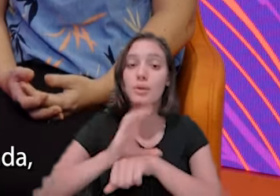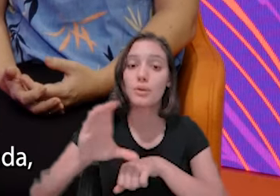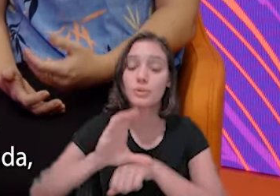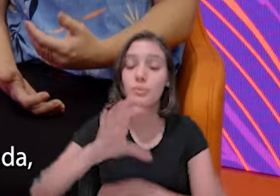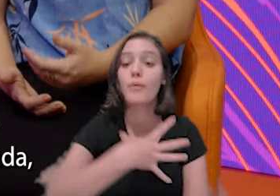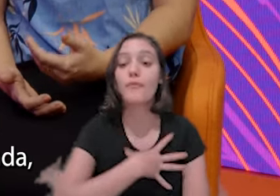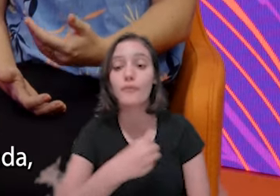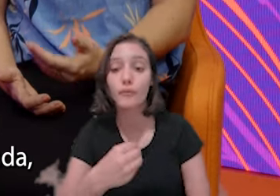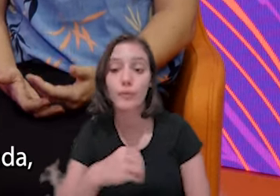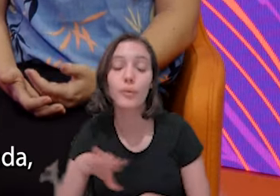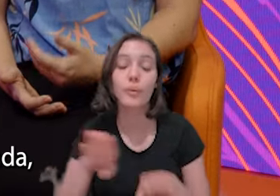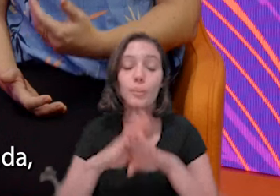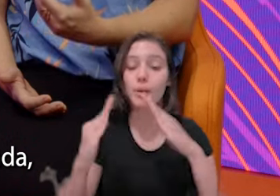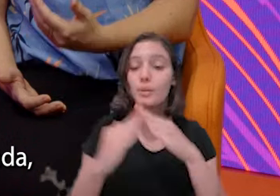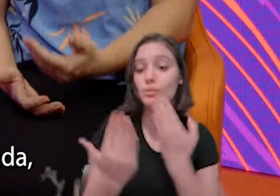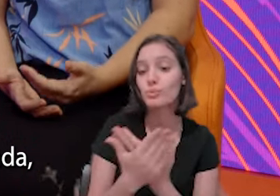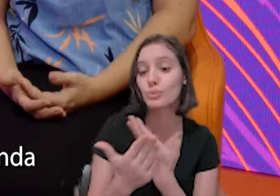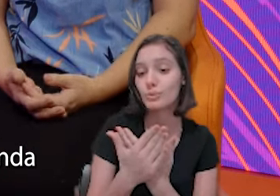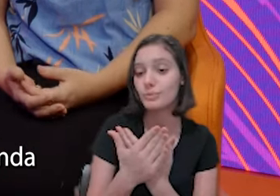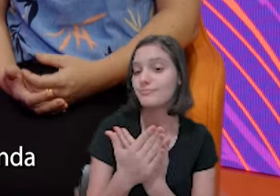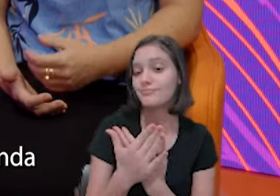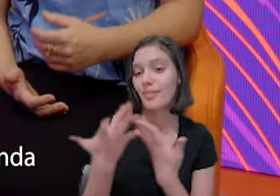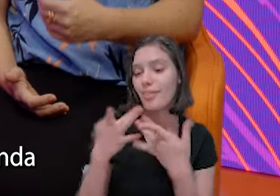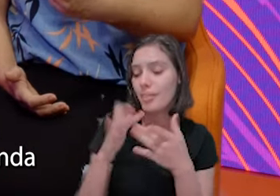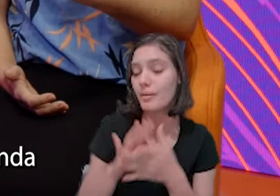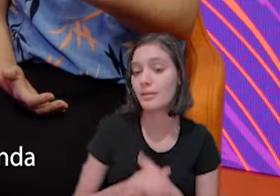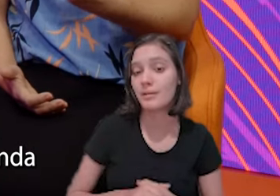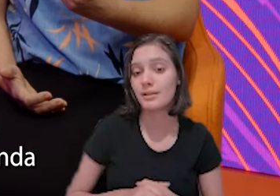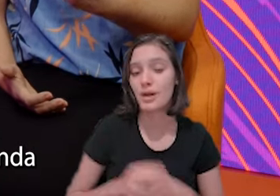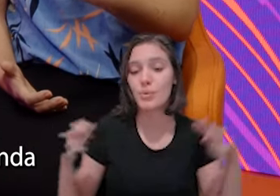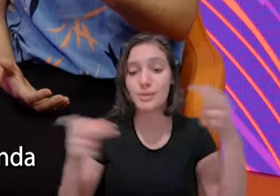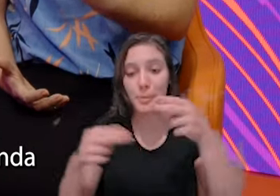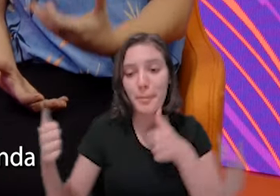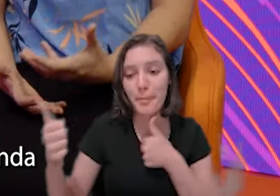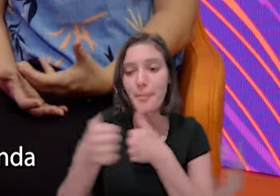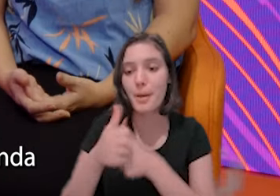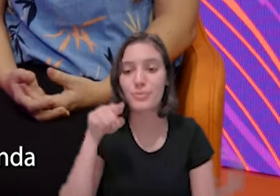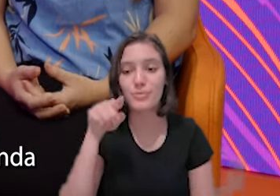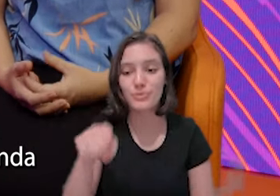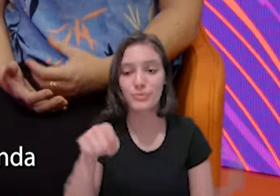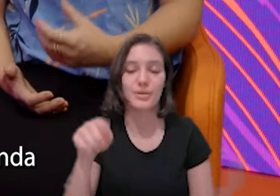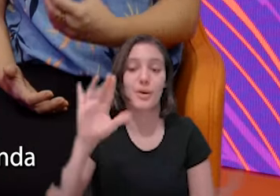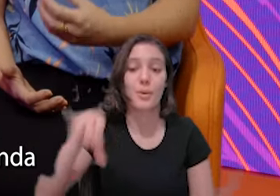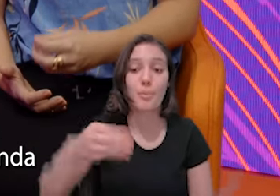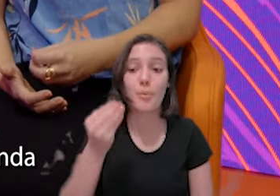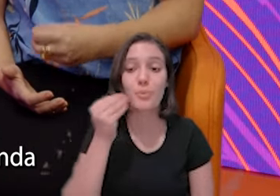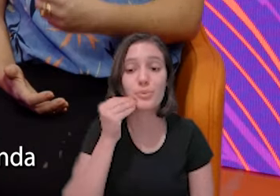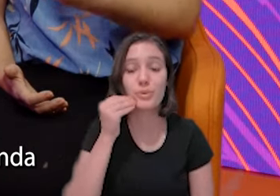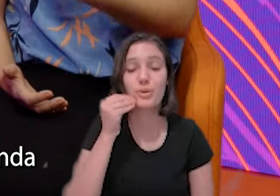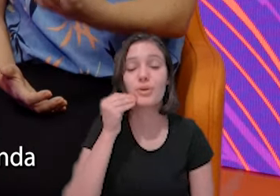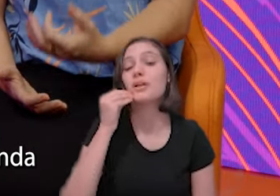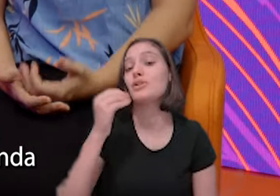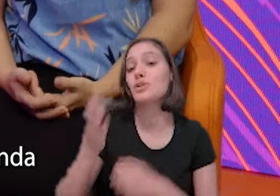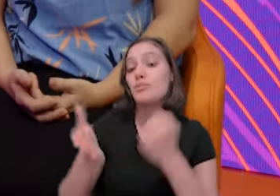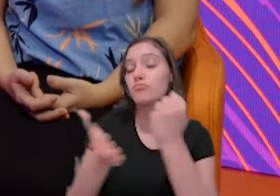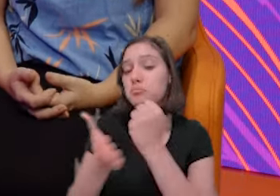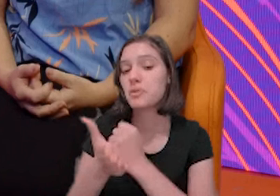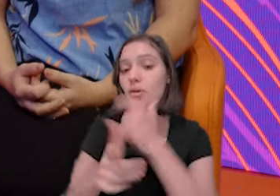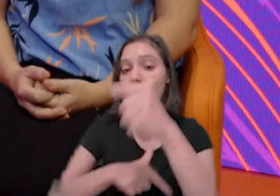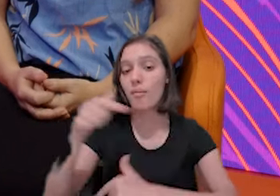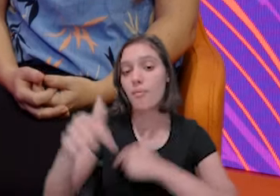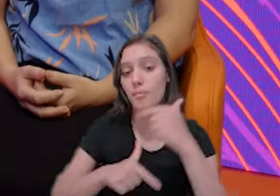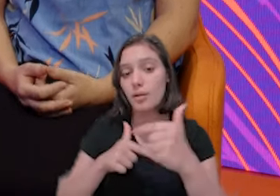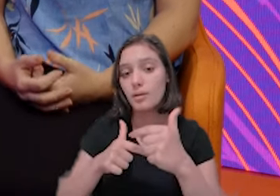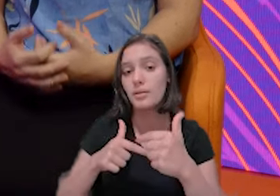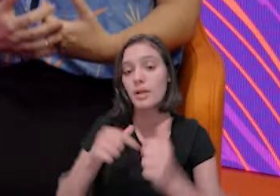você, como uma oportunidade de geração de renda, como uma oportunidade de ter um trabalho, como uma oportunidade de complemento de renda